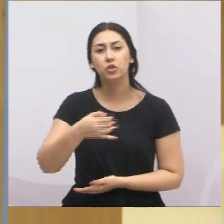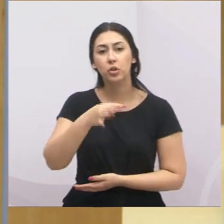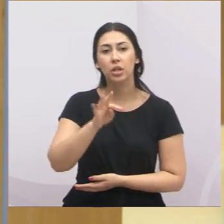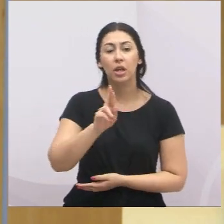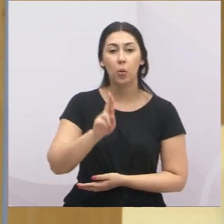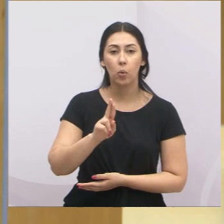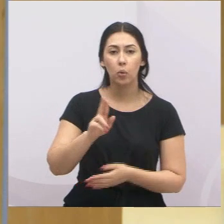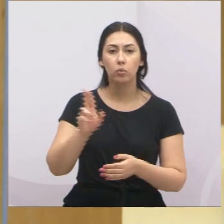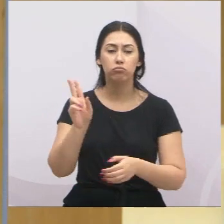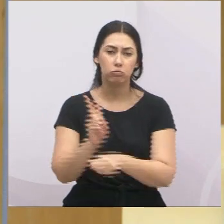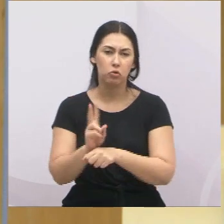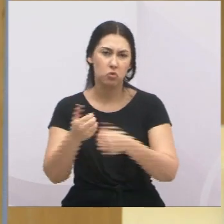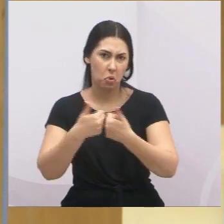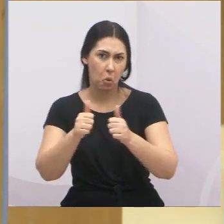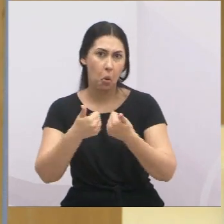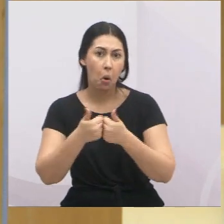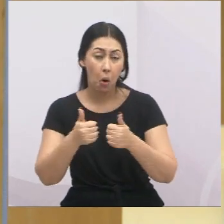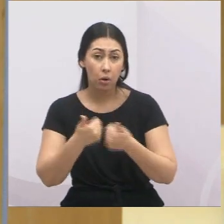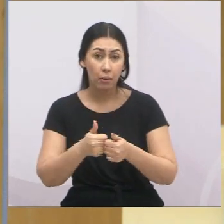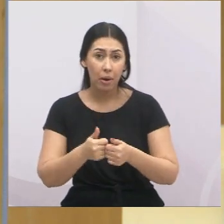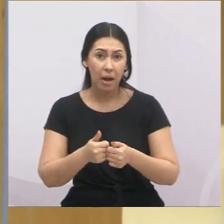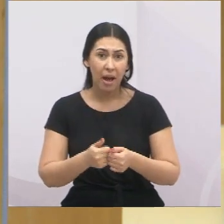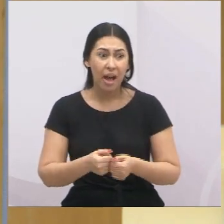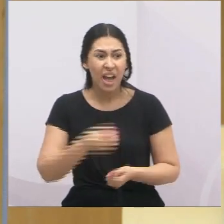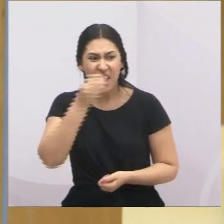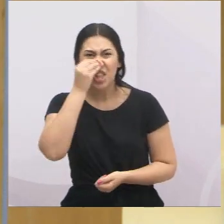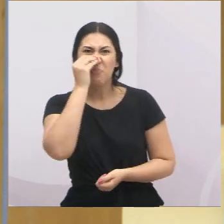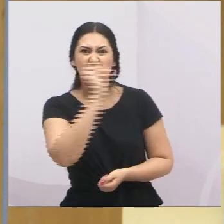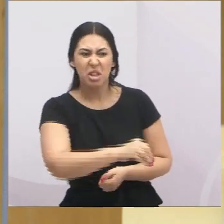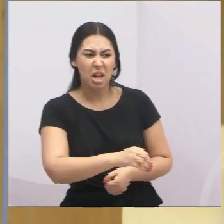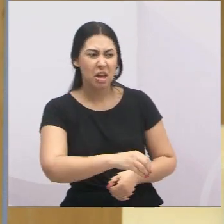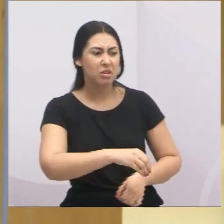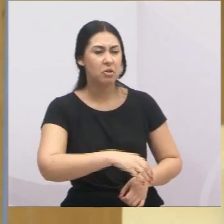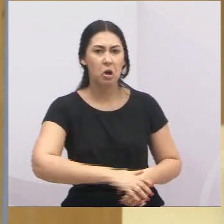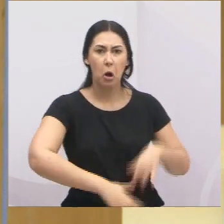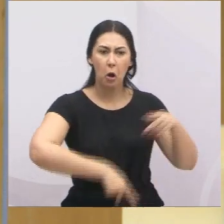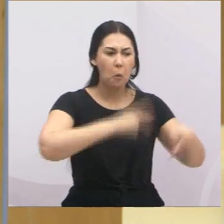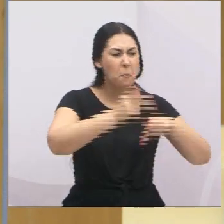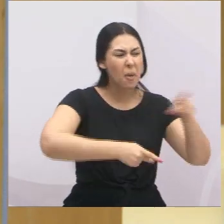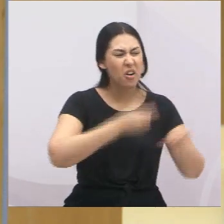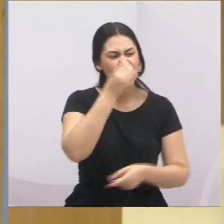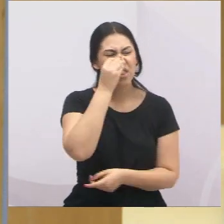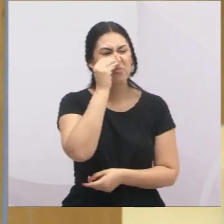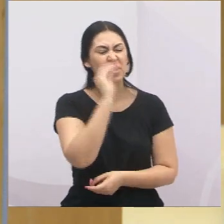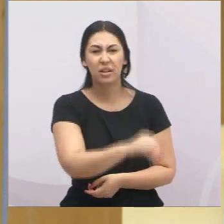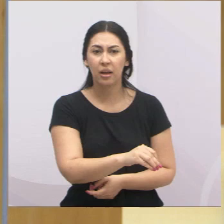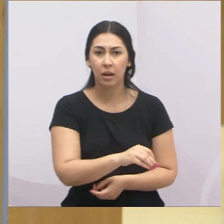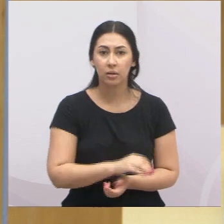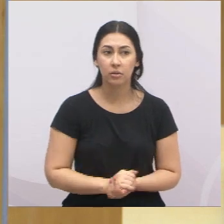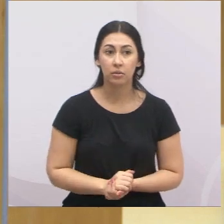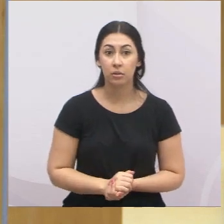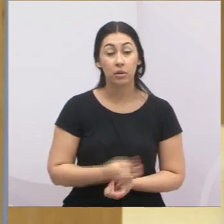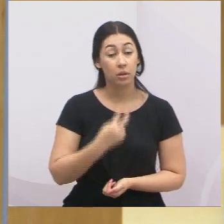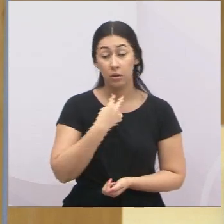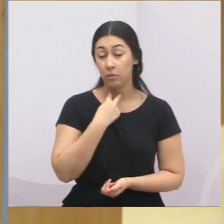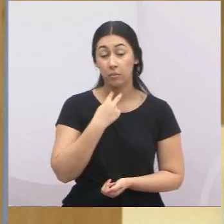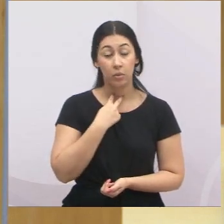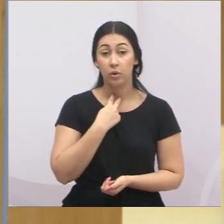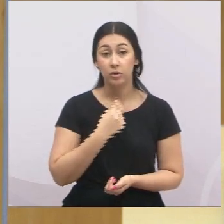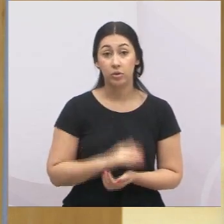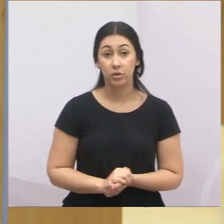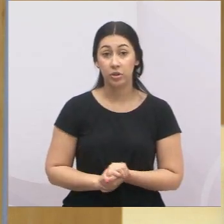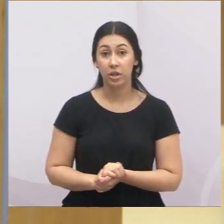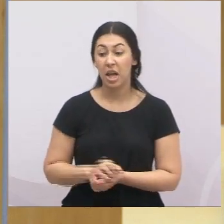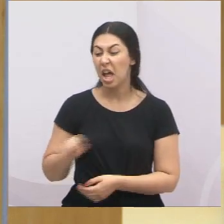chega de tratar a nossa população como gado confinado nesses ônibus lotados, a empresa que quer